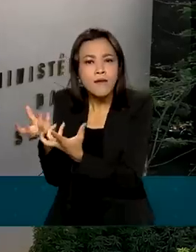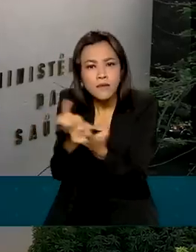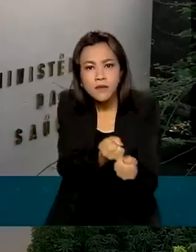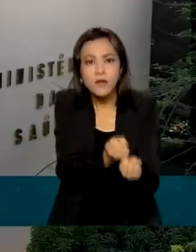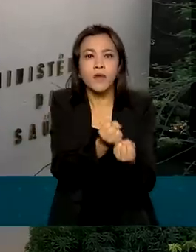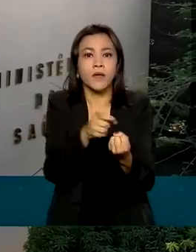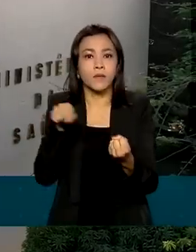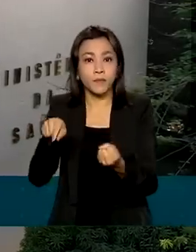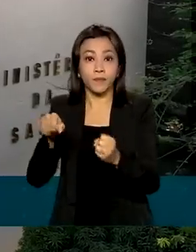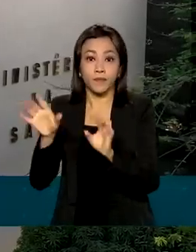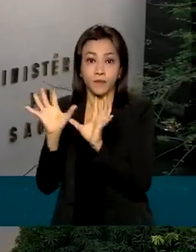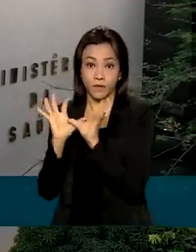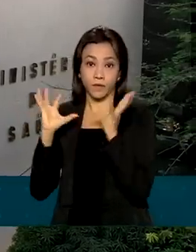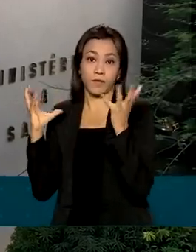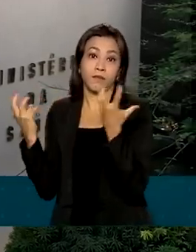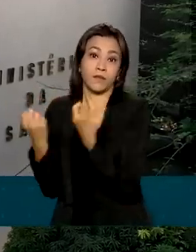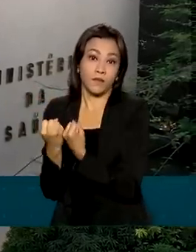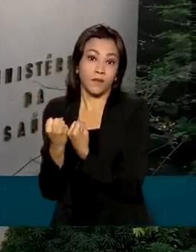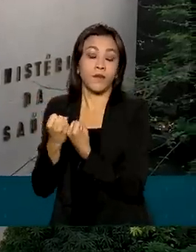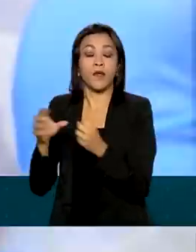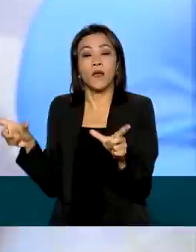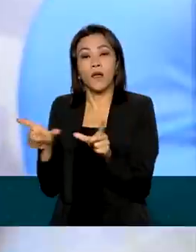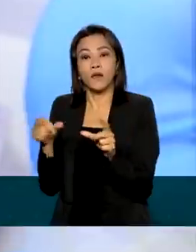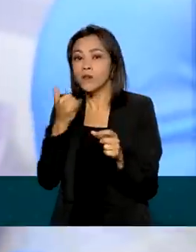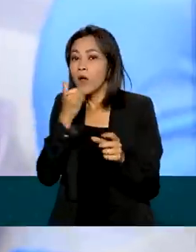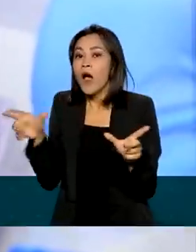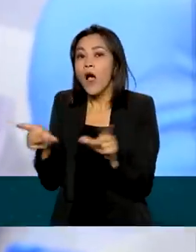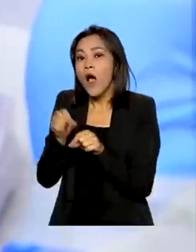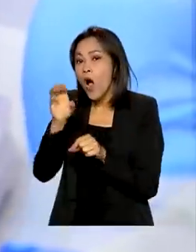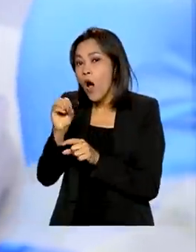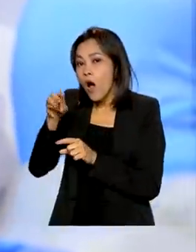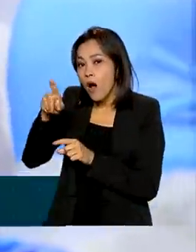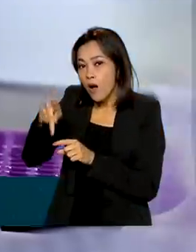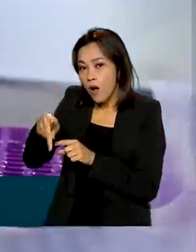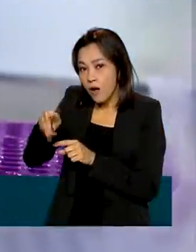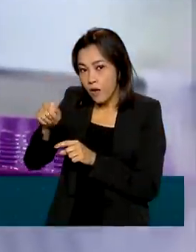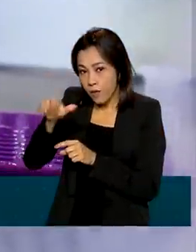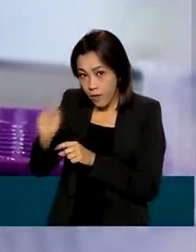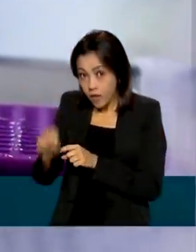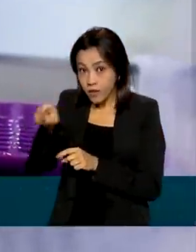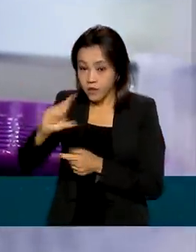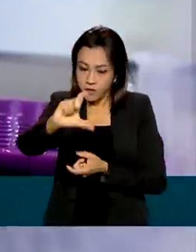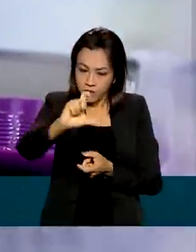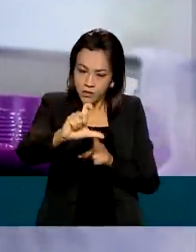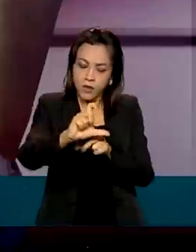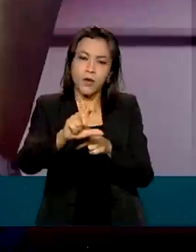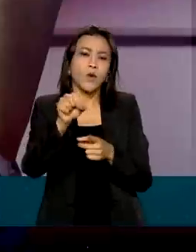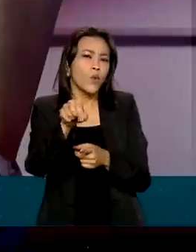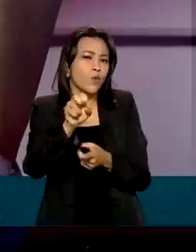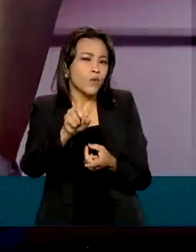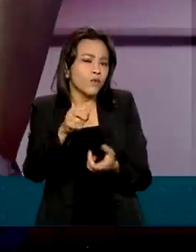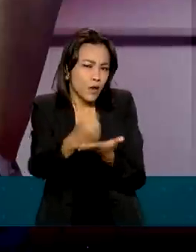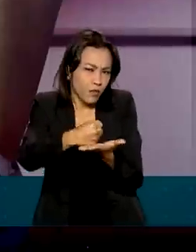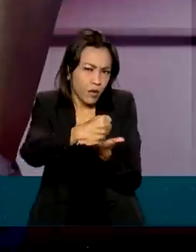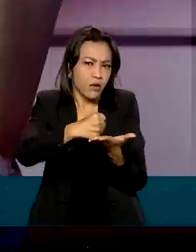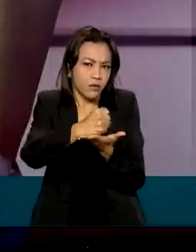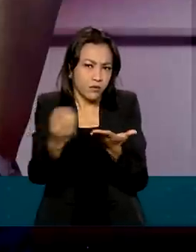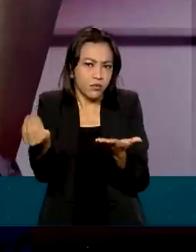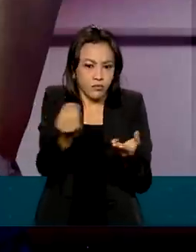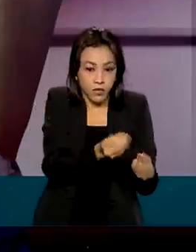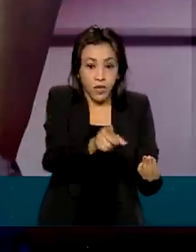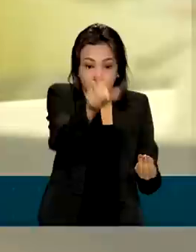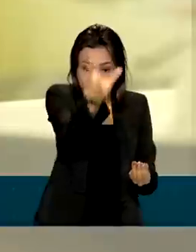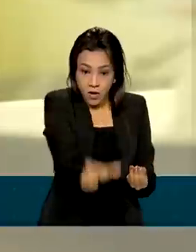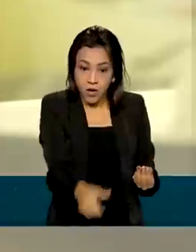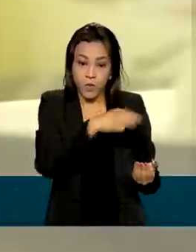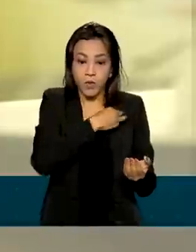junto à Organização Pan-Americana da Saúde, OPAS, o medicamento antiviral Tecovirimate. Segundo o ministro, Marcelo